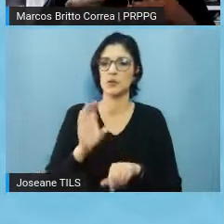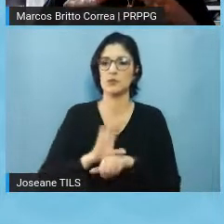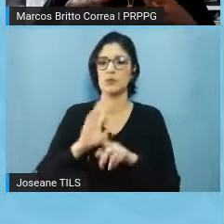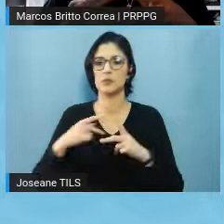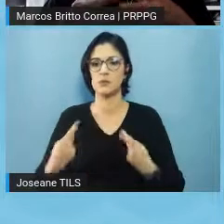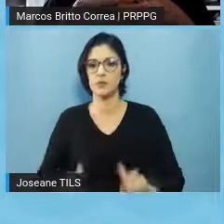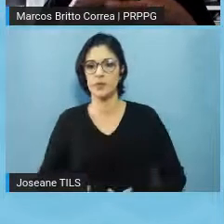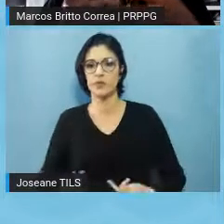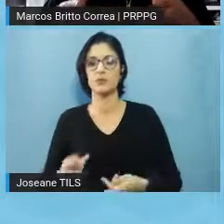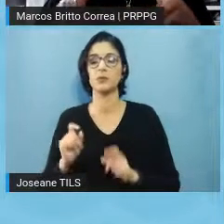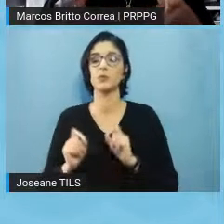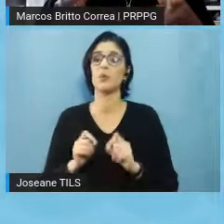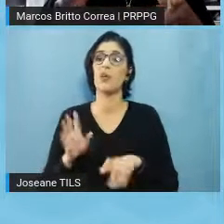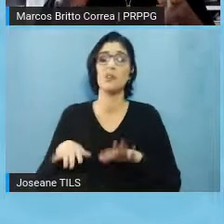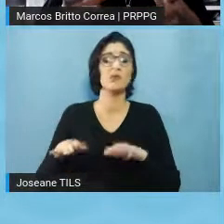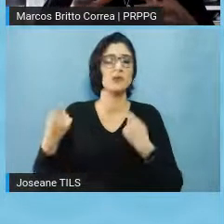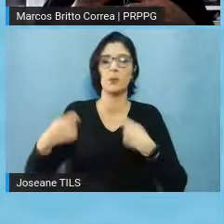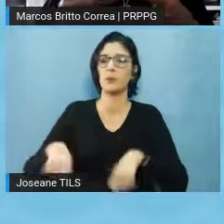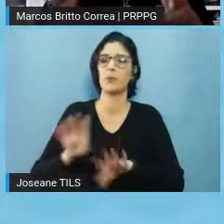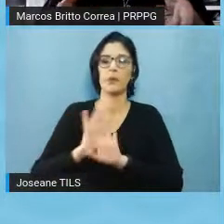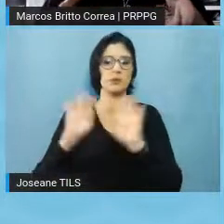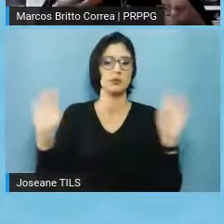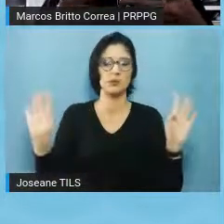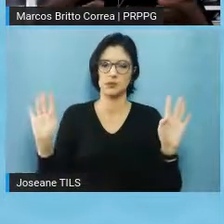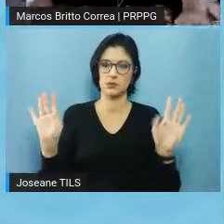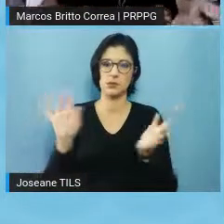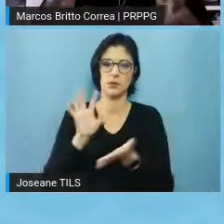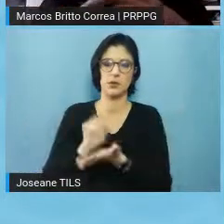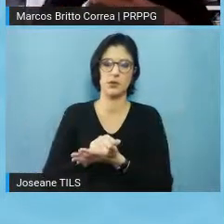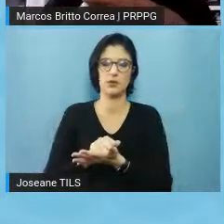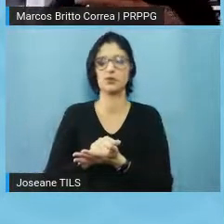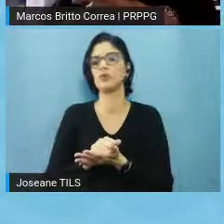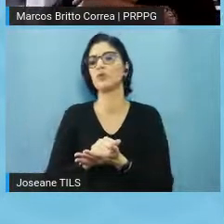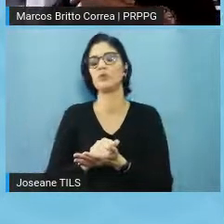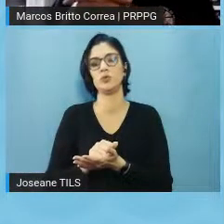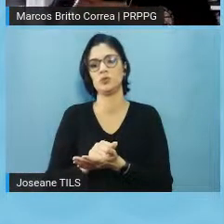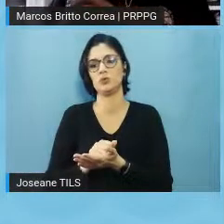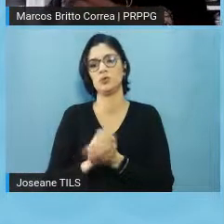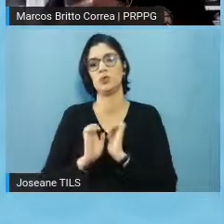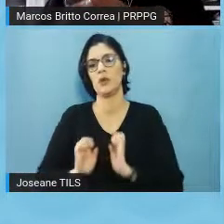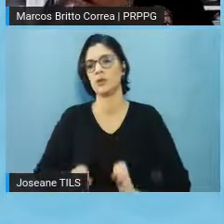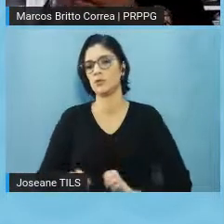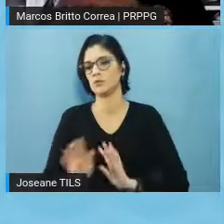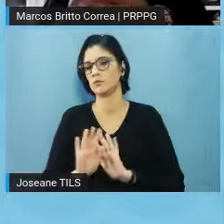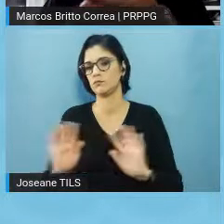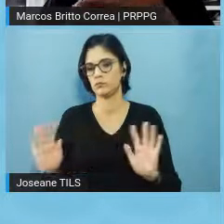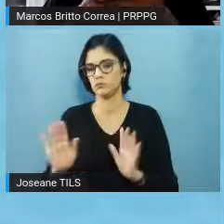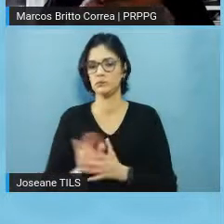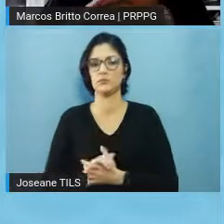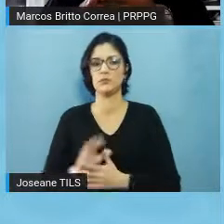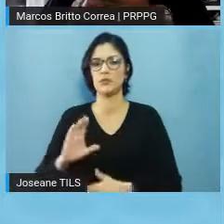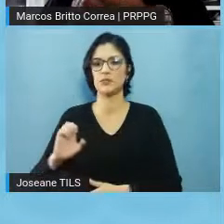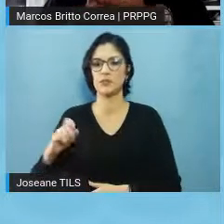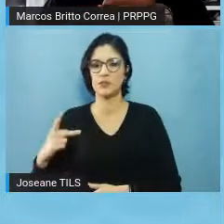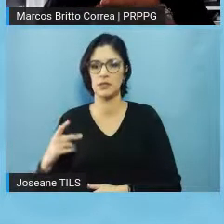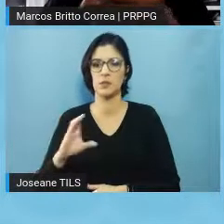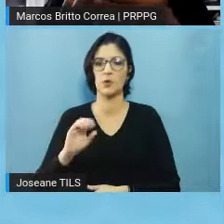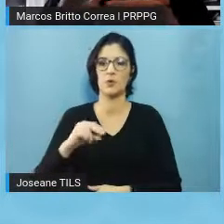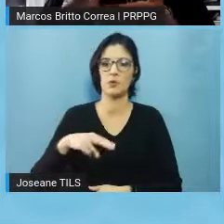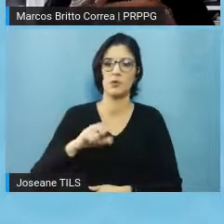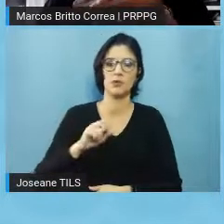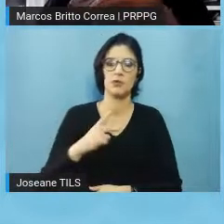há casos em que não é necessário registro para avaliar, né, nem a submissão para avaliação do sistema CEP-Conep. Quais são esses casos?